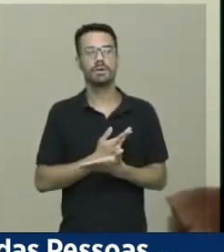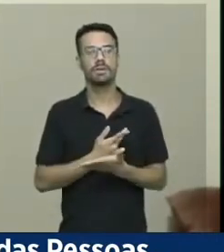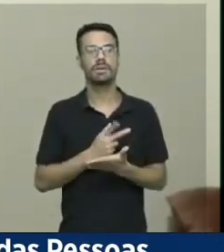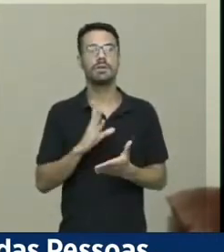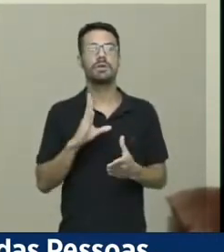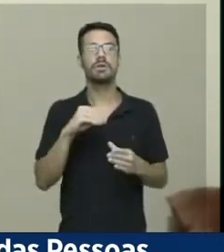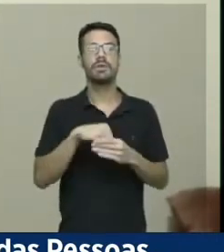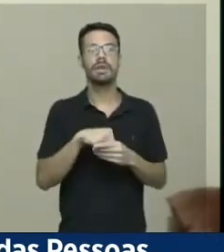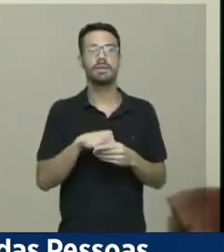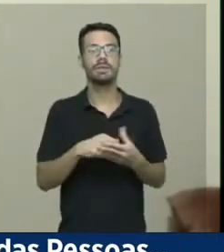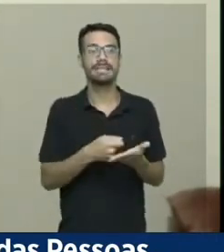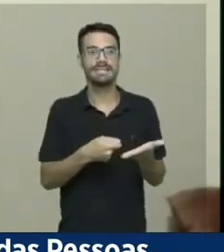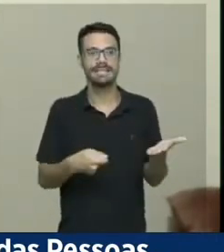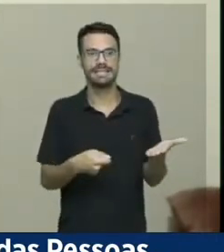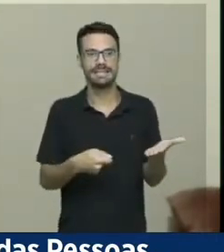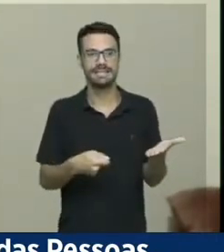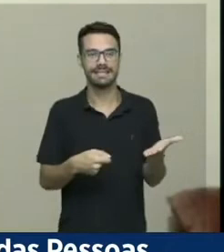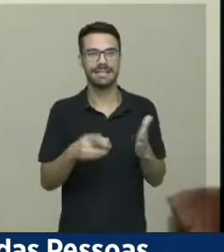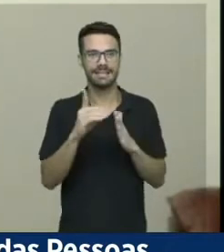decreto é